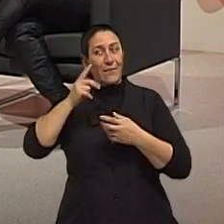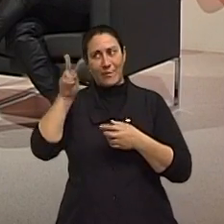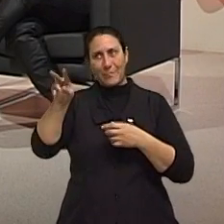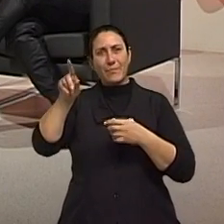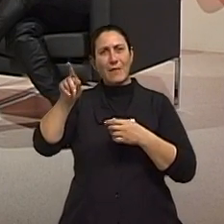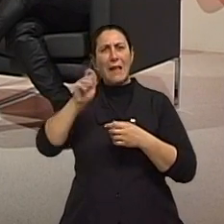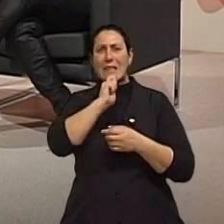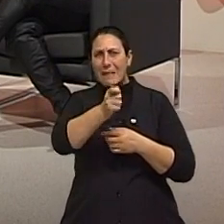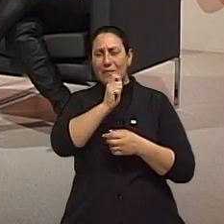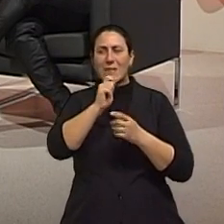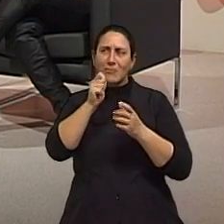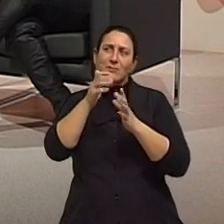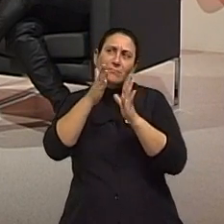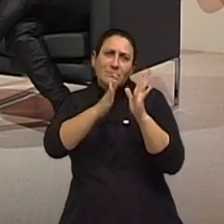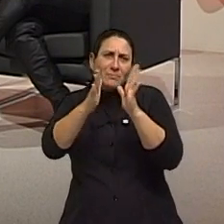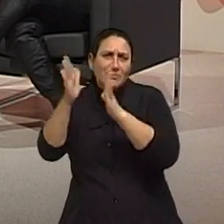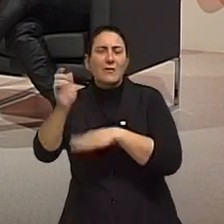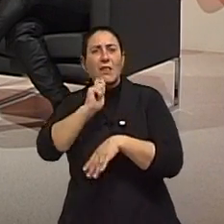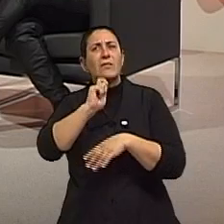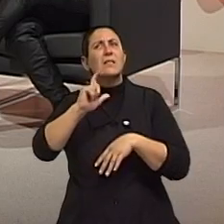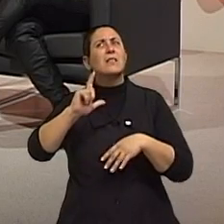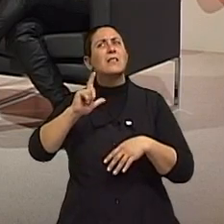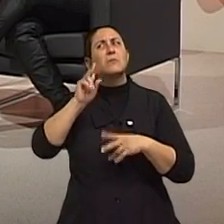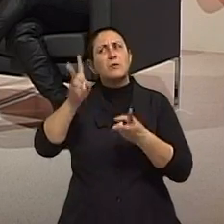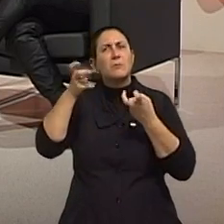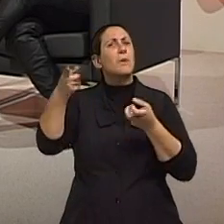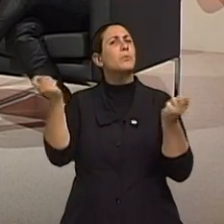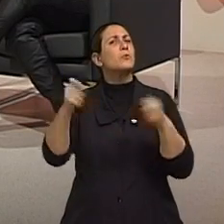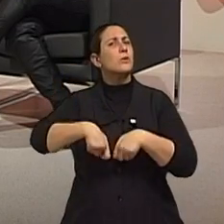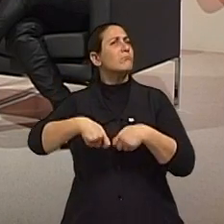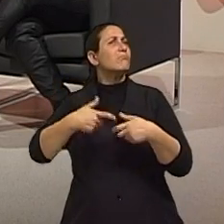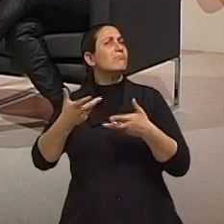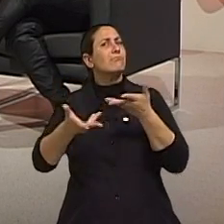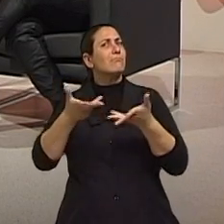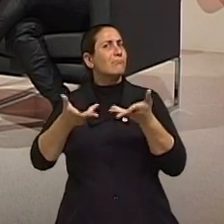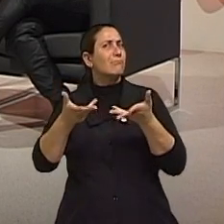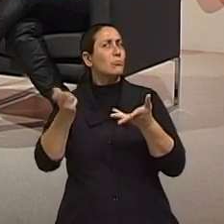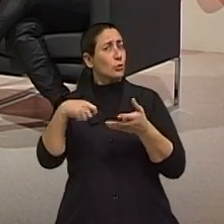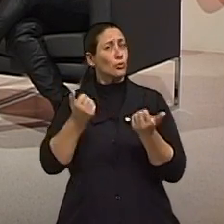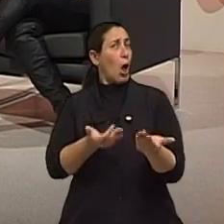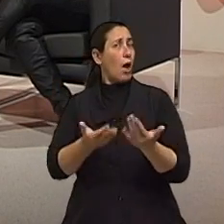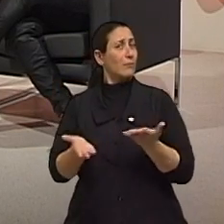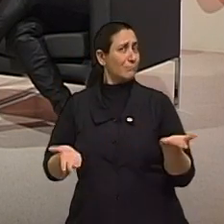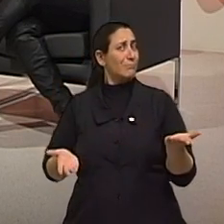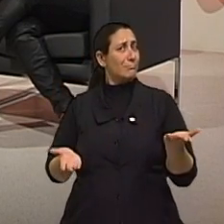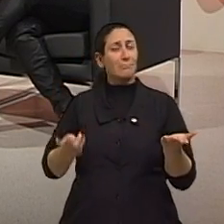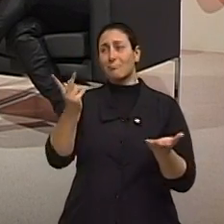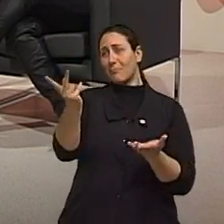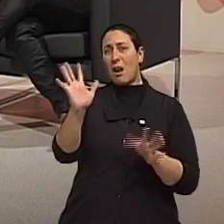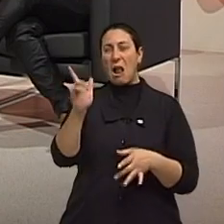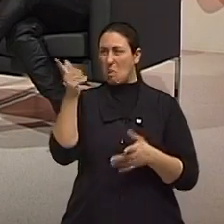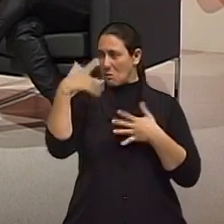conversa, né? Dessa entrevista, melhor dizendo, que poderia estar na boca de um jovem. Com certeza. Se não quisesse